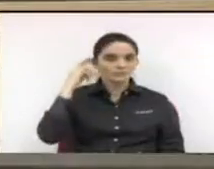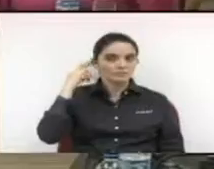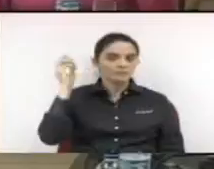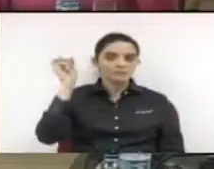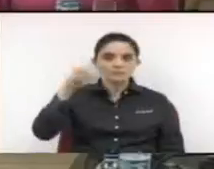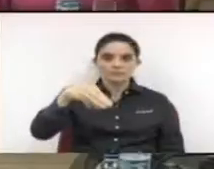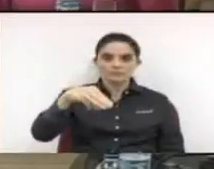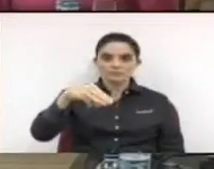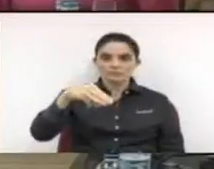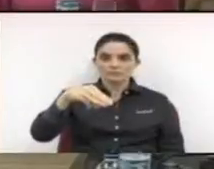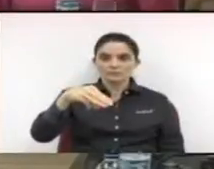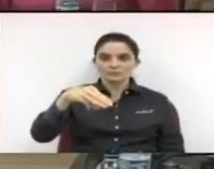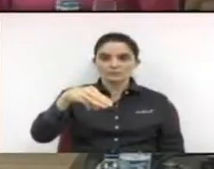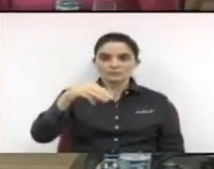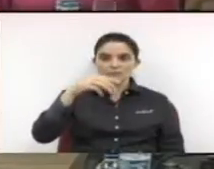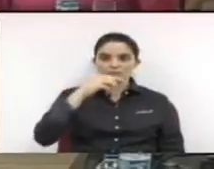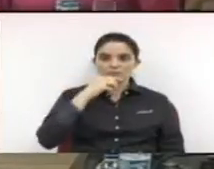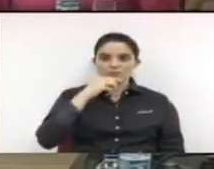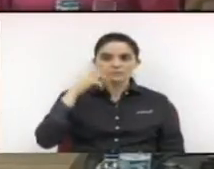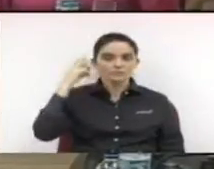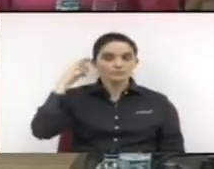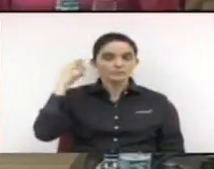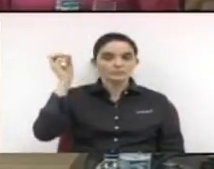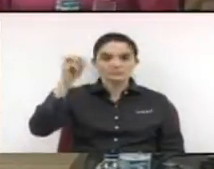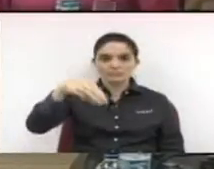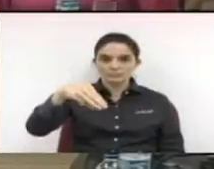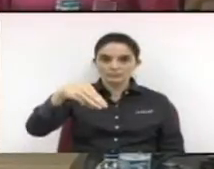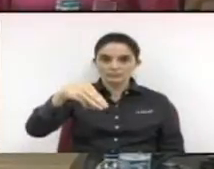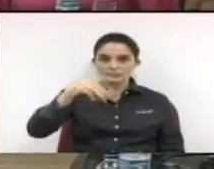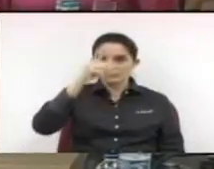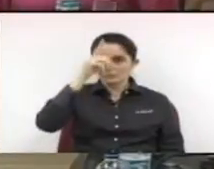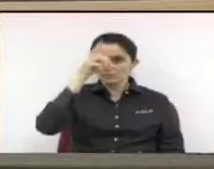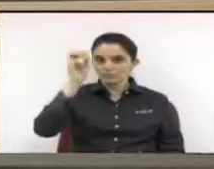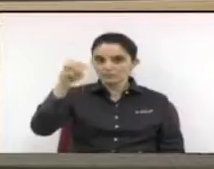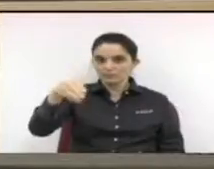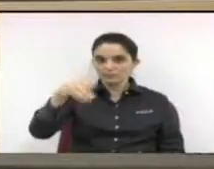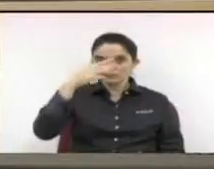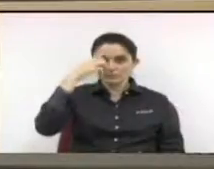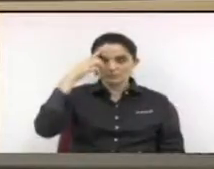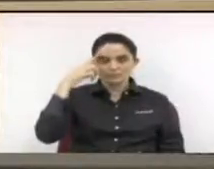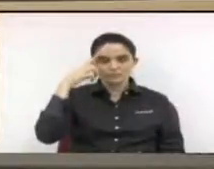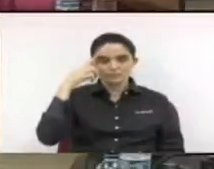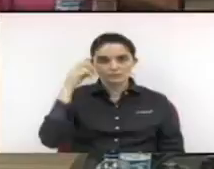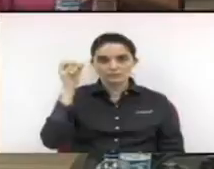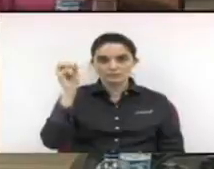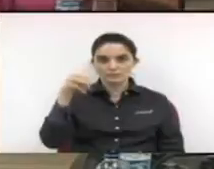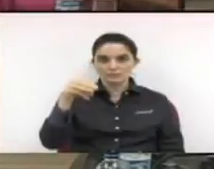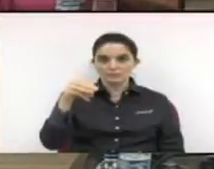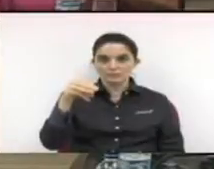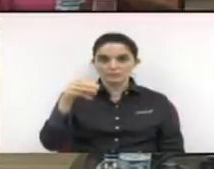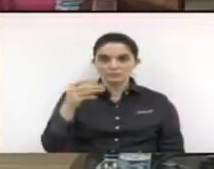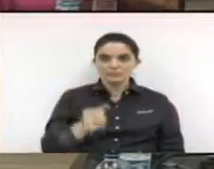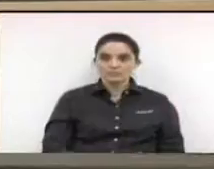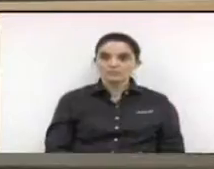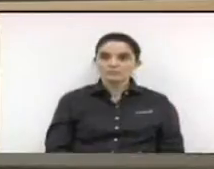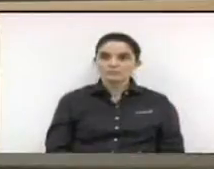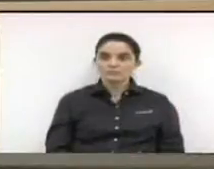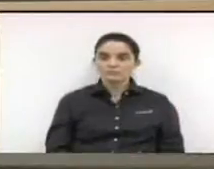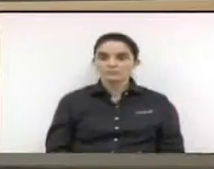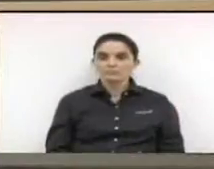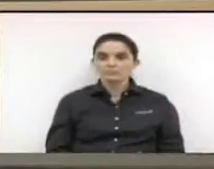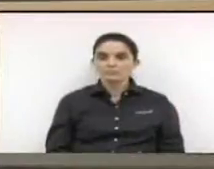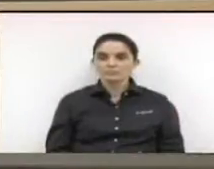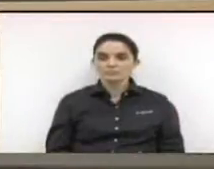Ronei Costa. Sim. Ronei Costa Martins Silva. Sim. Sidney Pascotto. Sim. Wilson Nunes Serqueira. Sim.